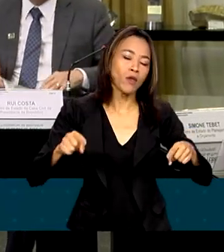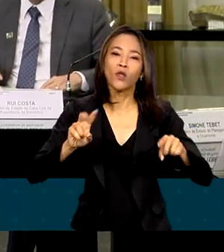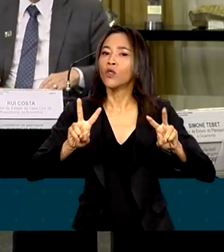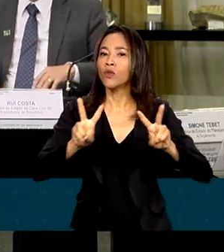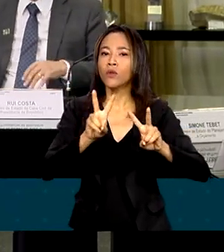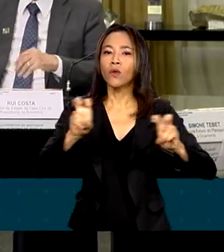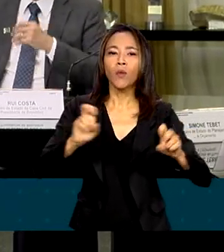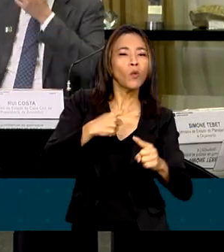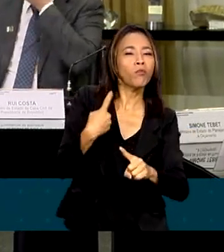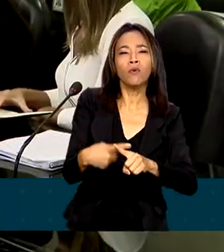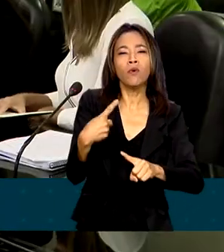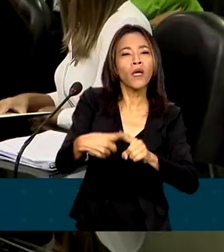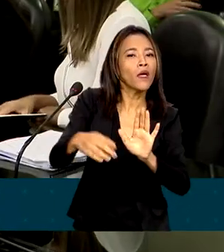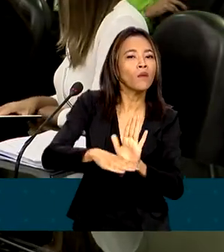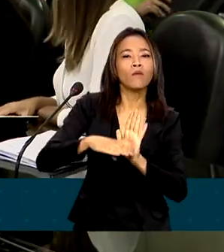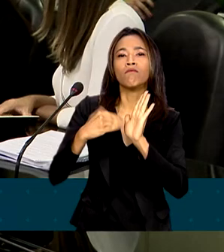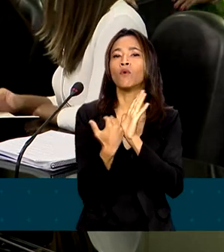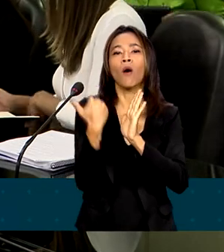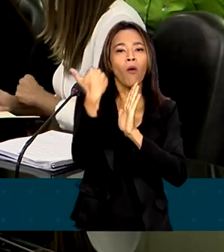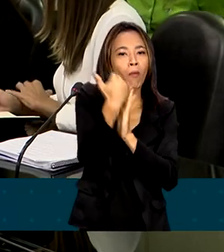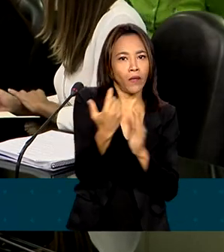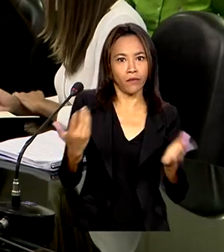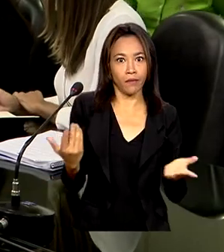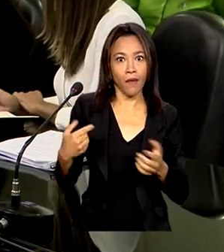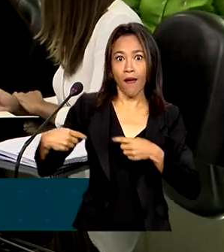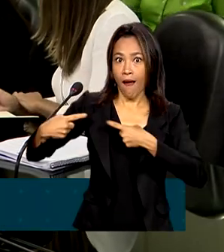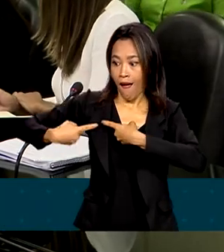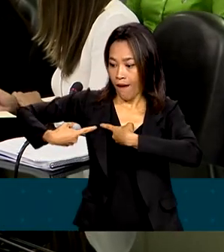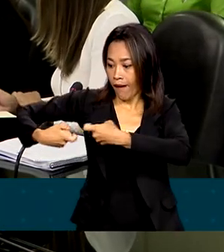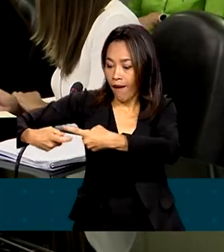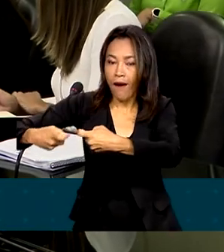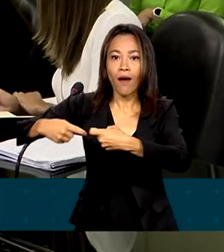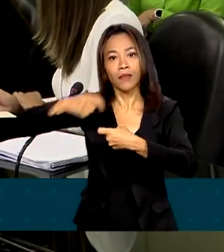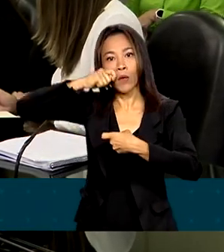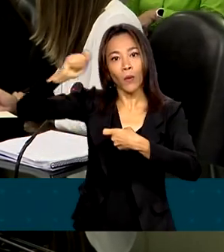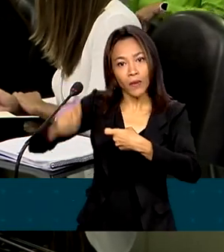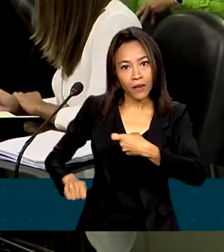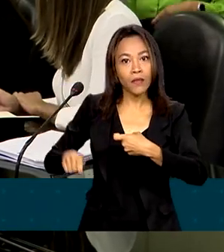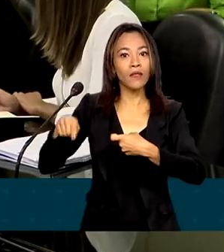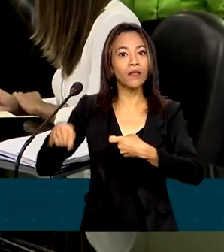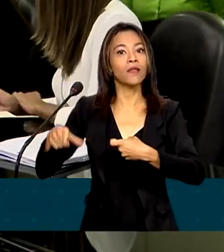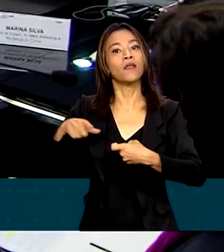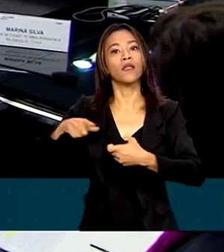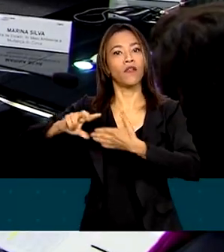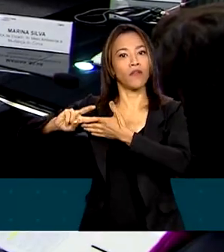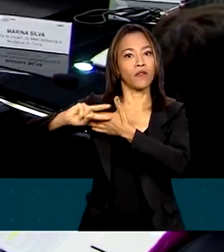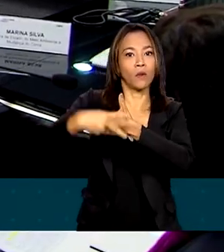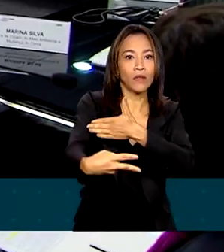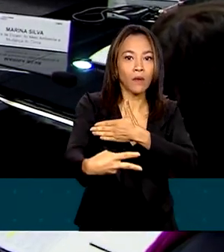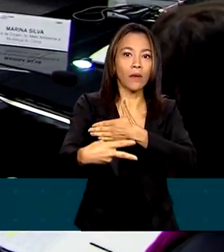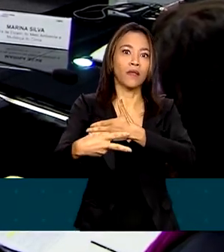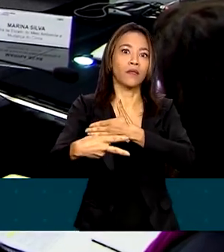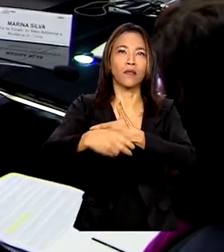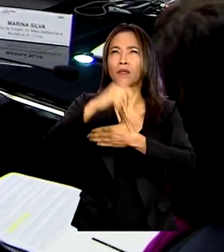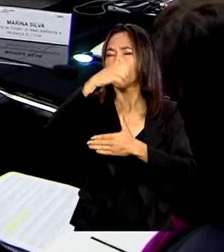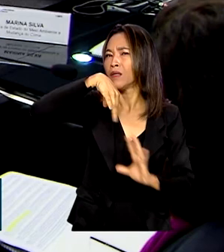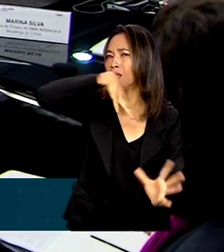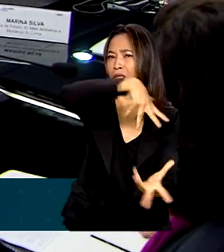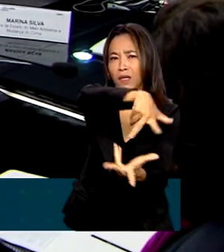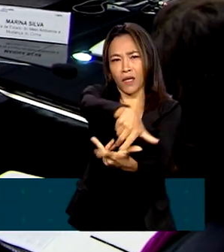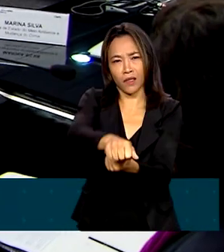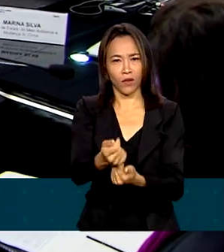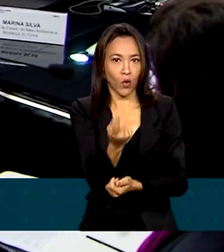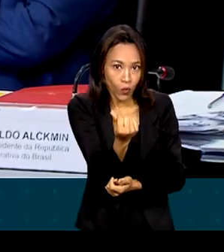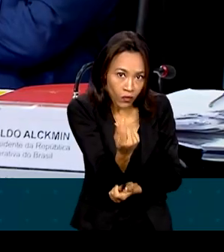possíveis consequências. A guerra da Ucrânia impactou todo o comércio internacional e o preço do biodiesel